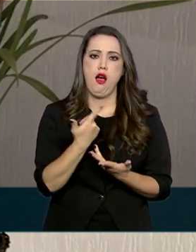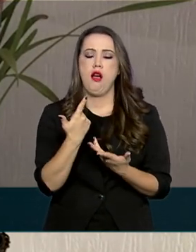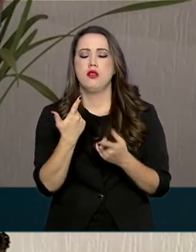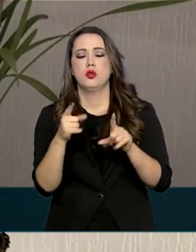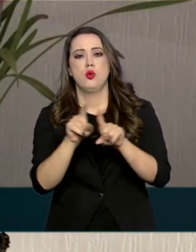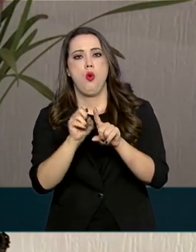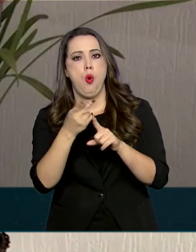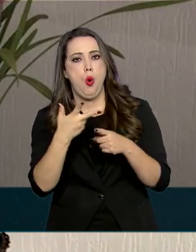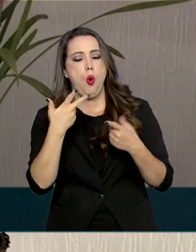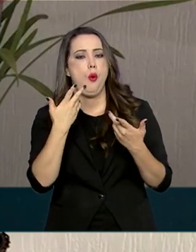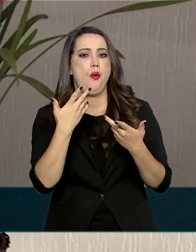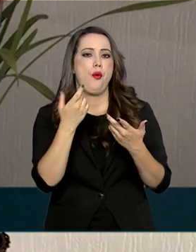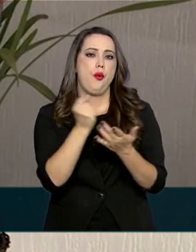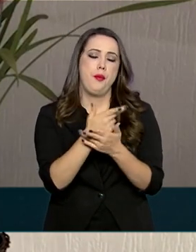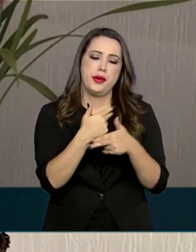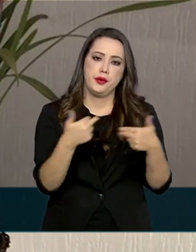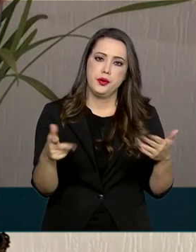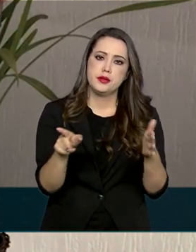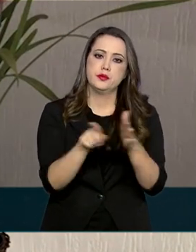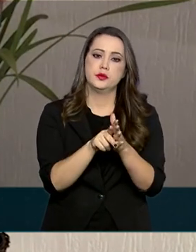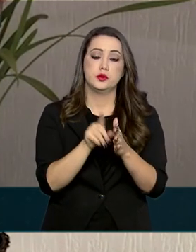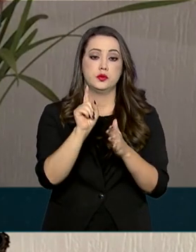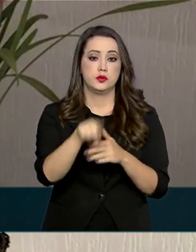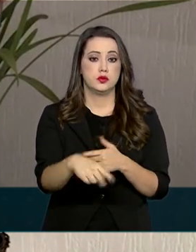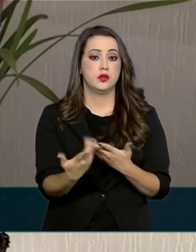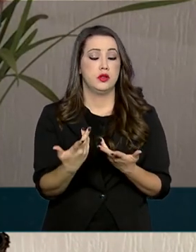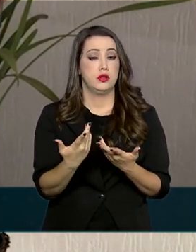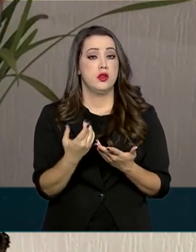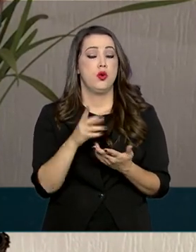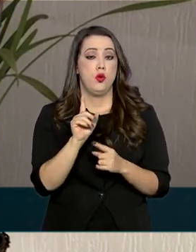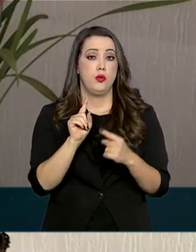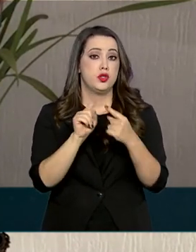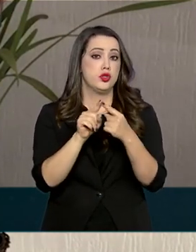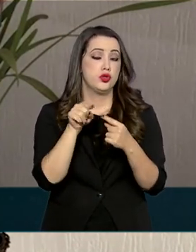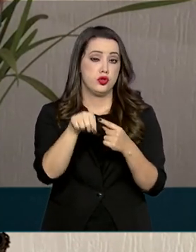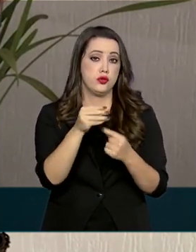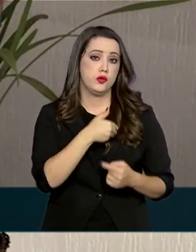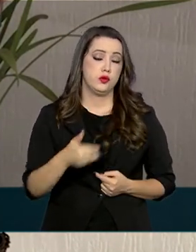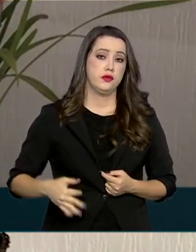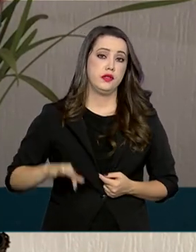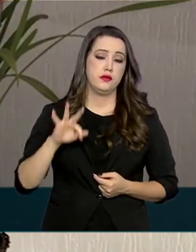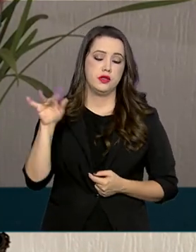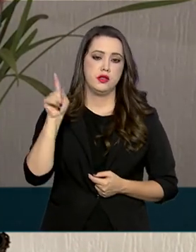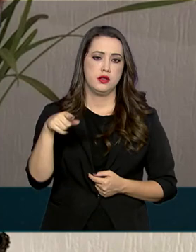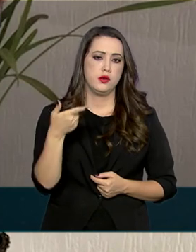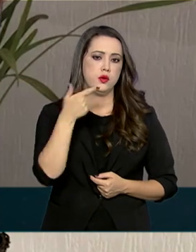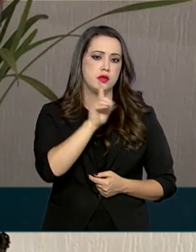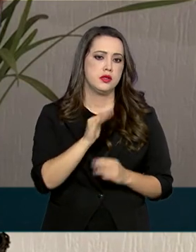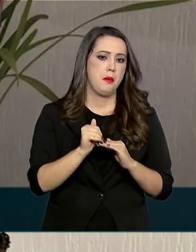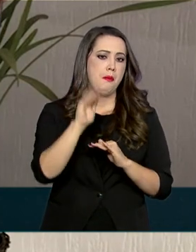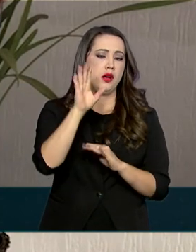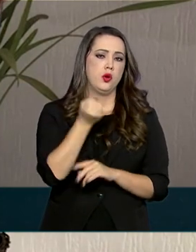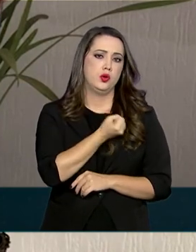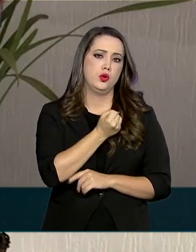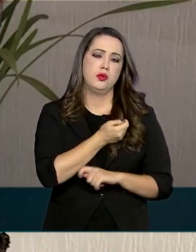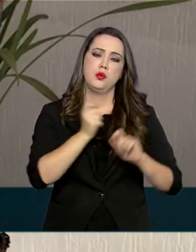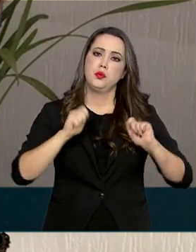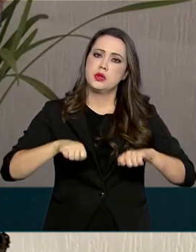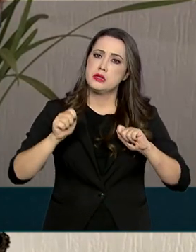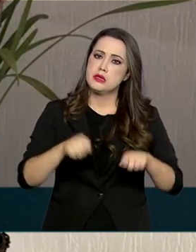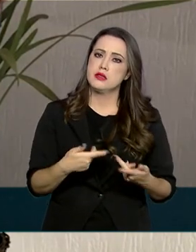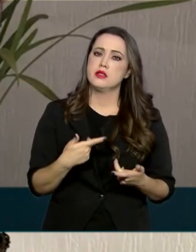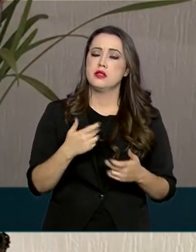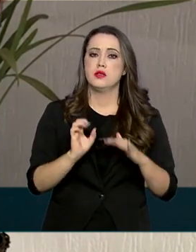pagamento de funcionários. A meta do governo com esse recurso é que ele atenda o maior número possível